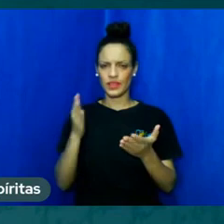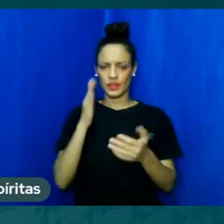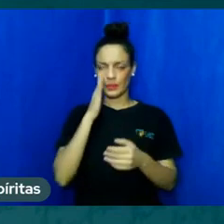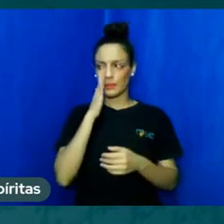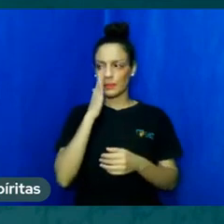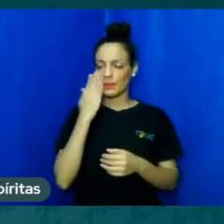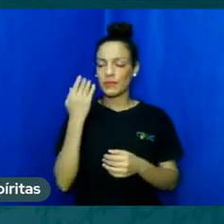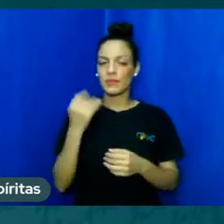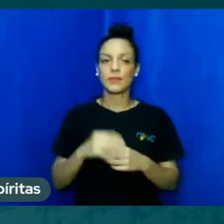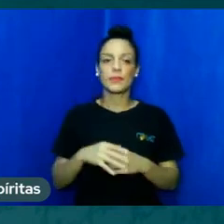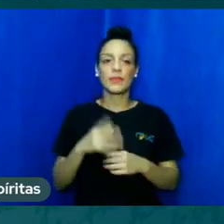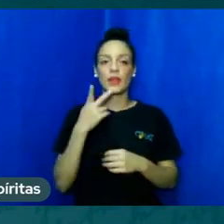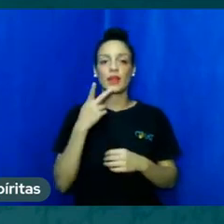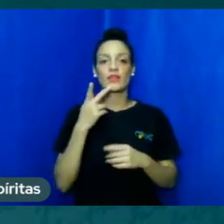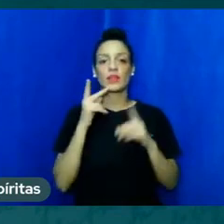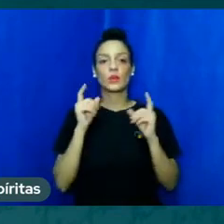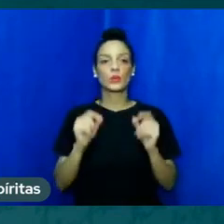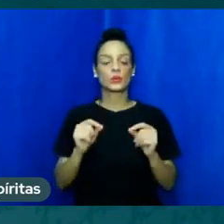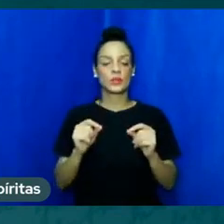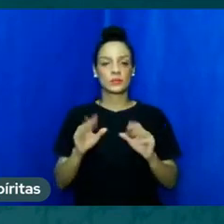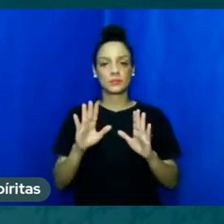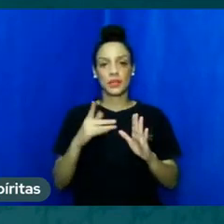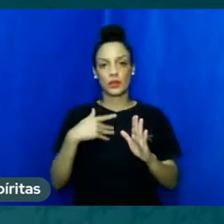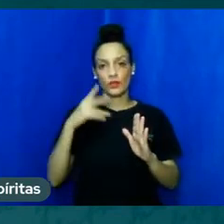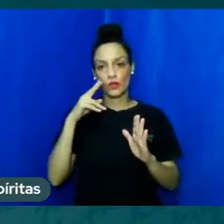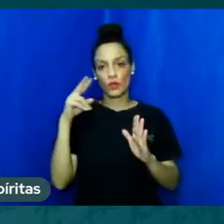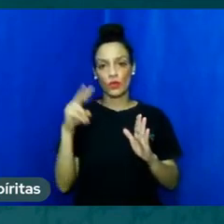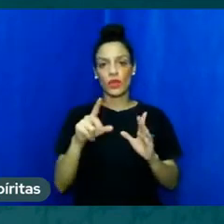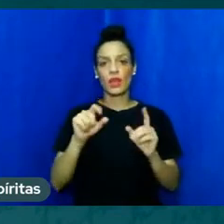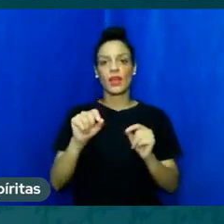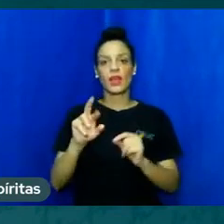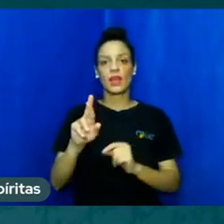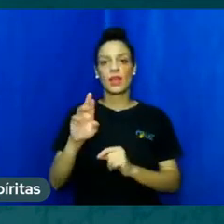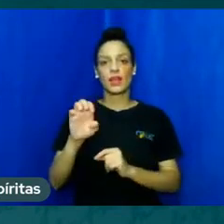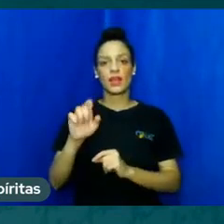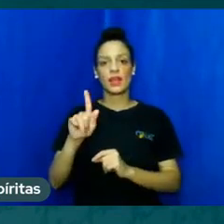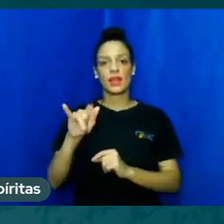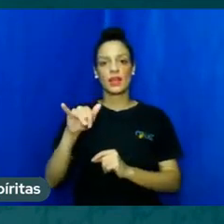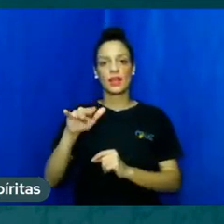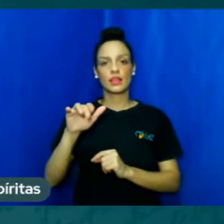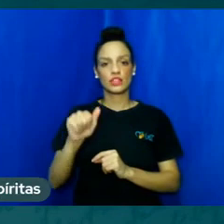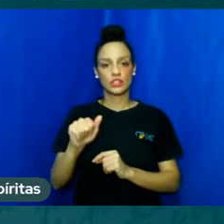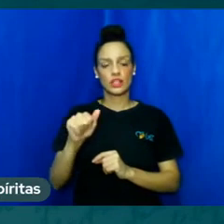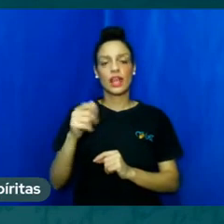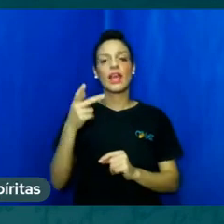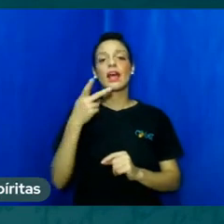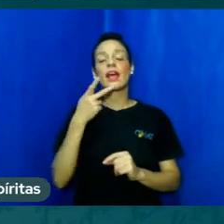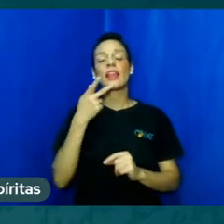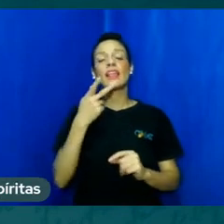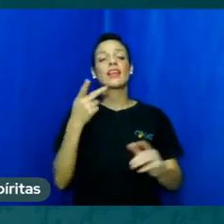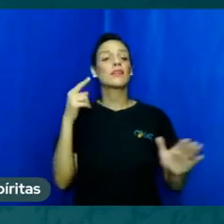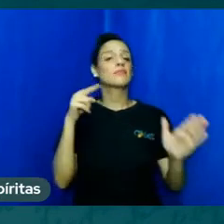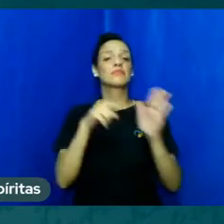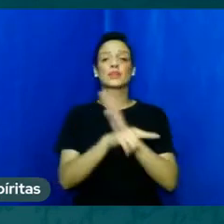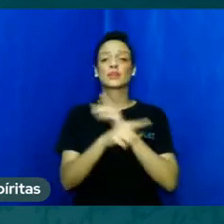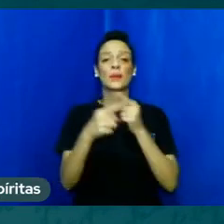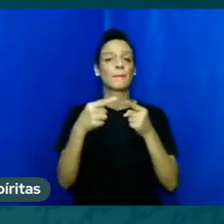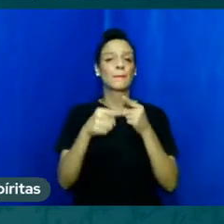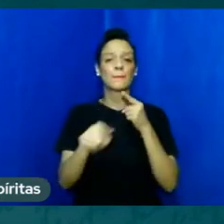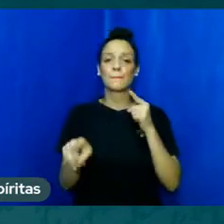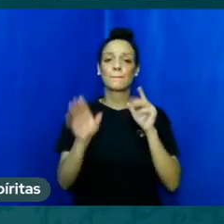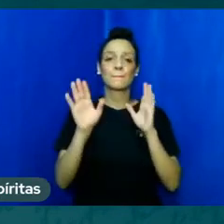ela diz assim deixa eu ver aqui a Regina que ela ia fazer uma pergunta totalmente fora desse assunto